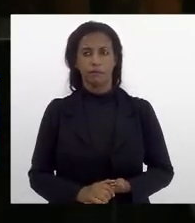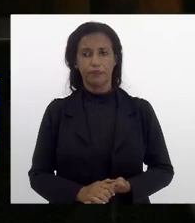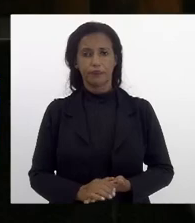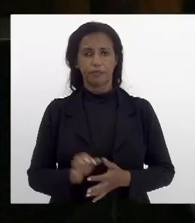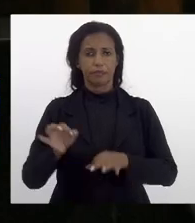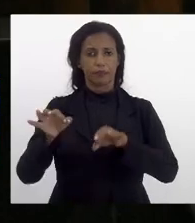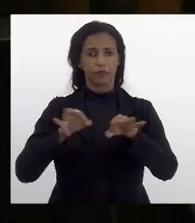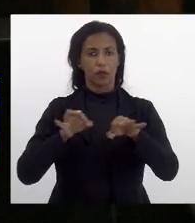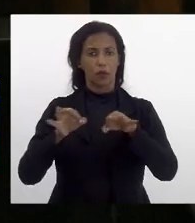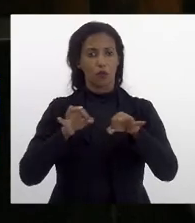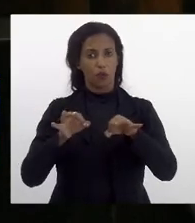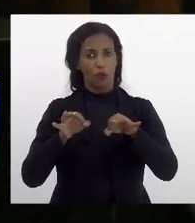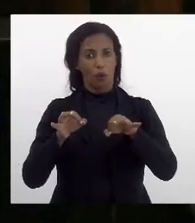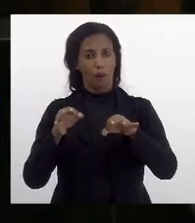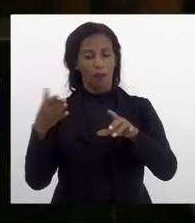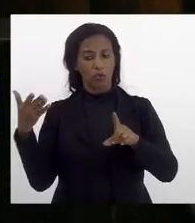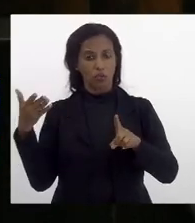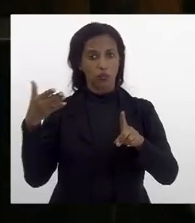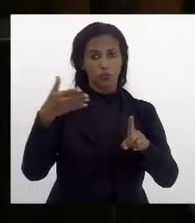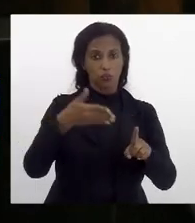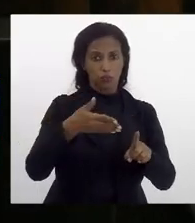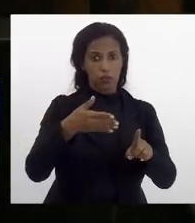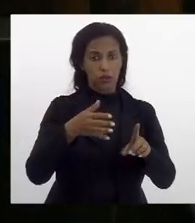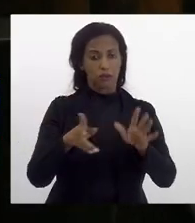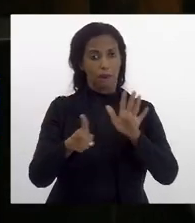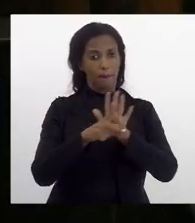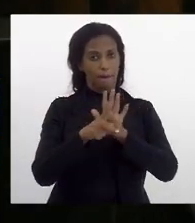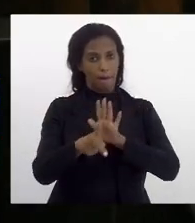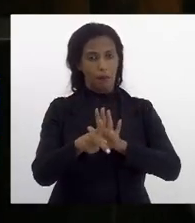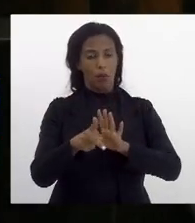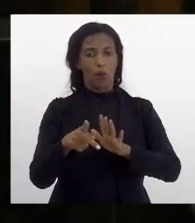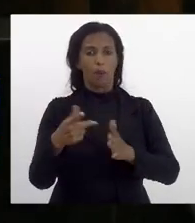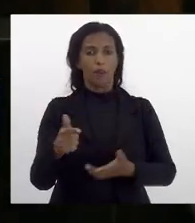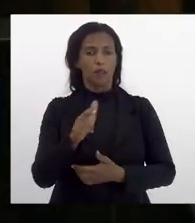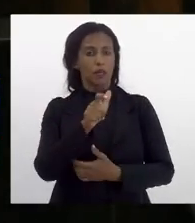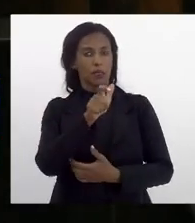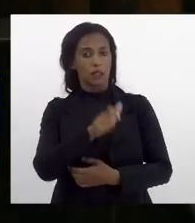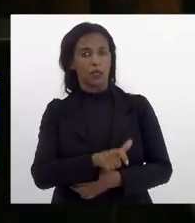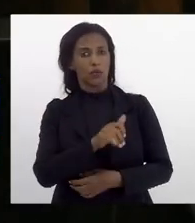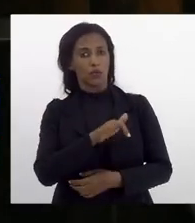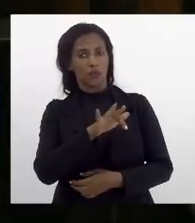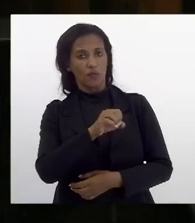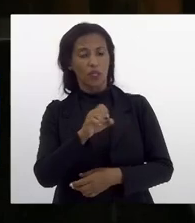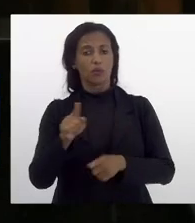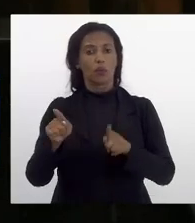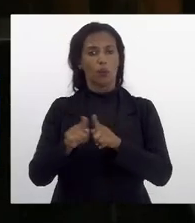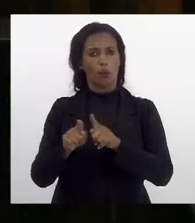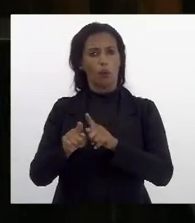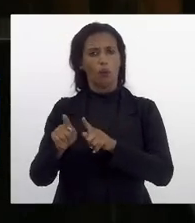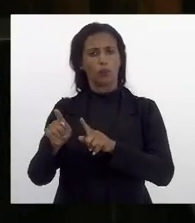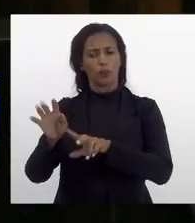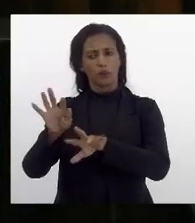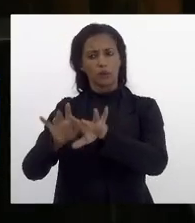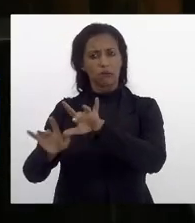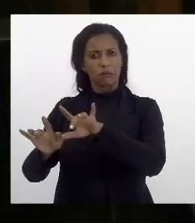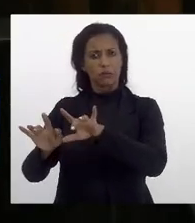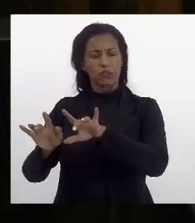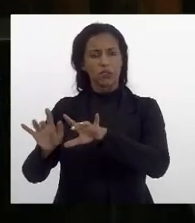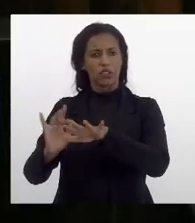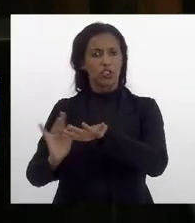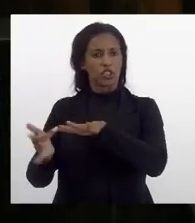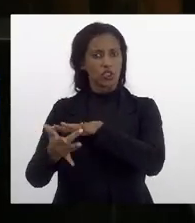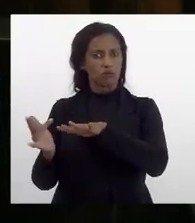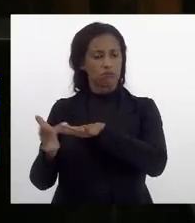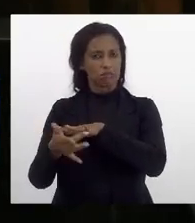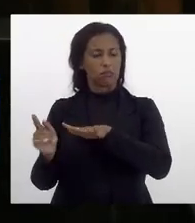atendimentos exclusivos tanto e-mail físico como digital para aqueles que são